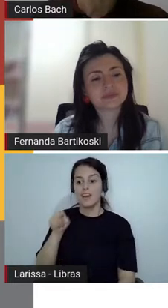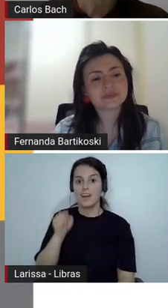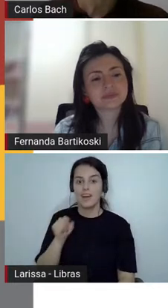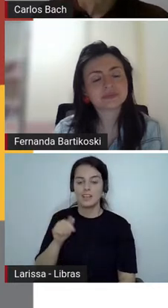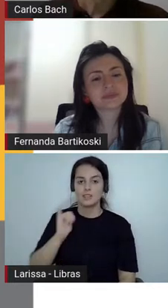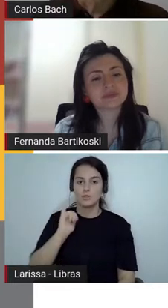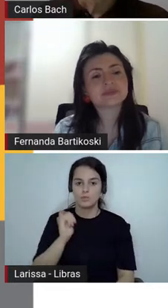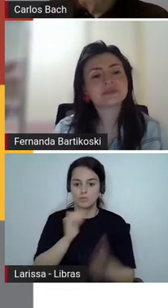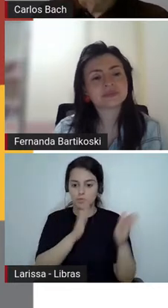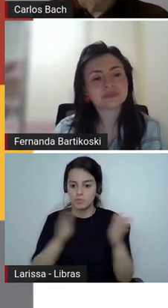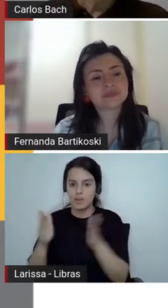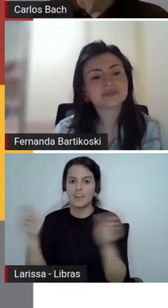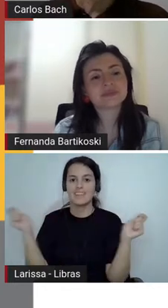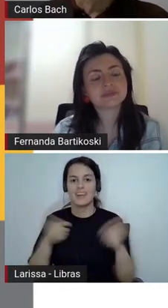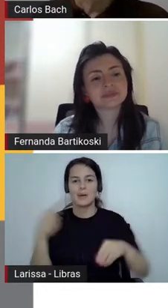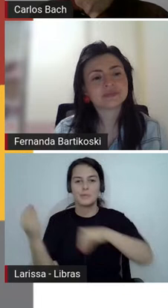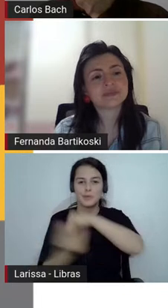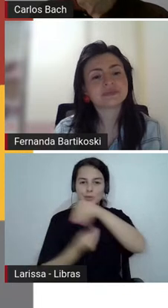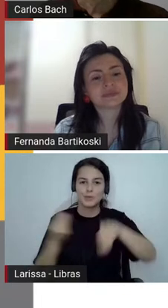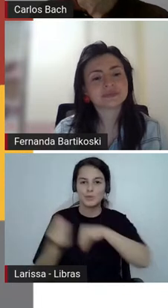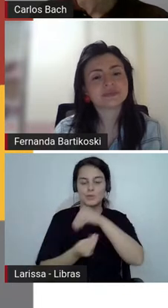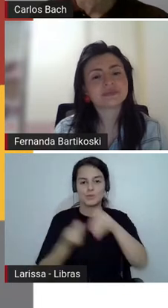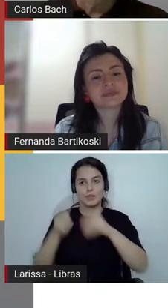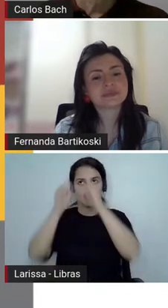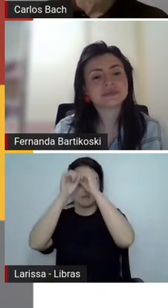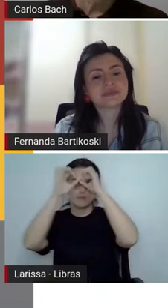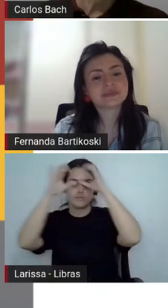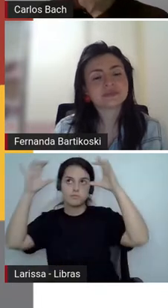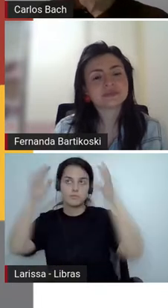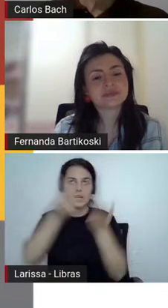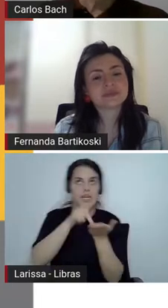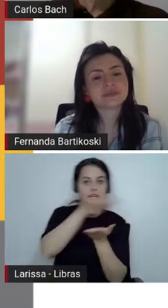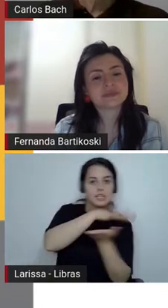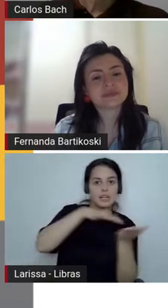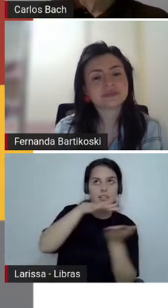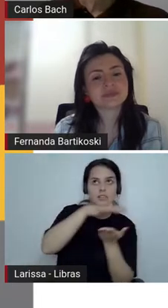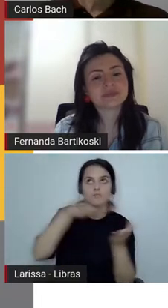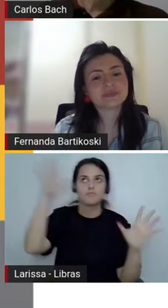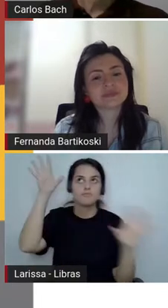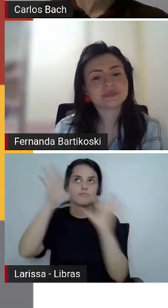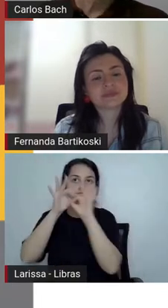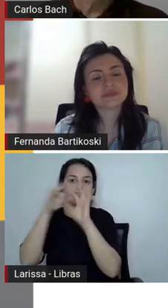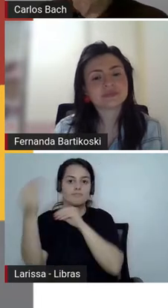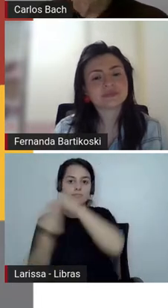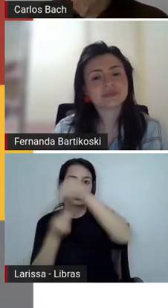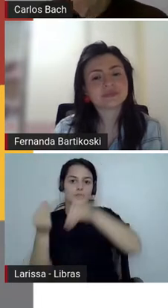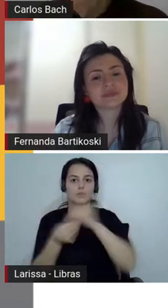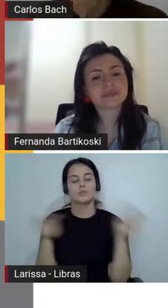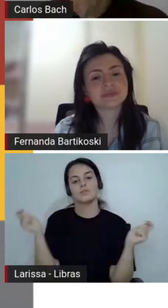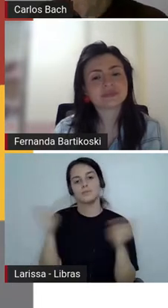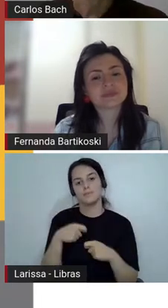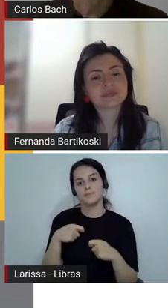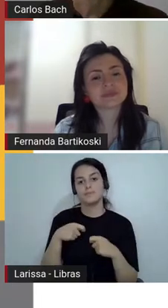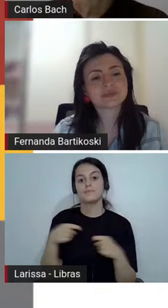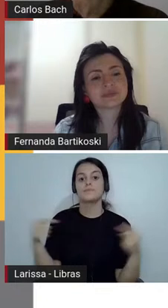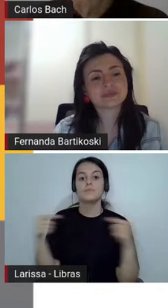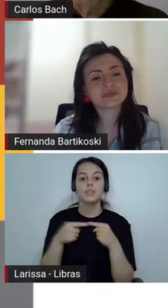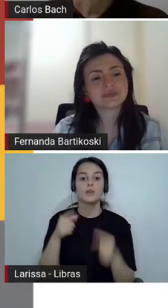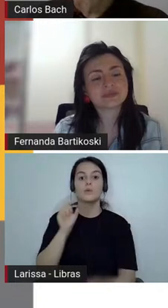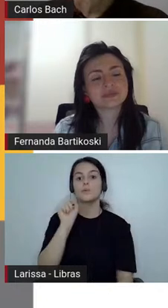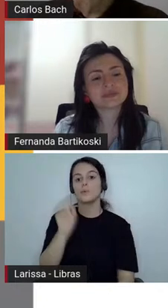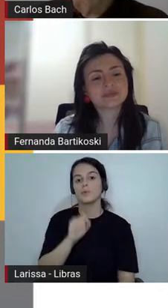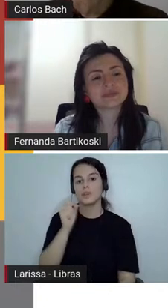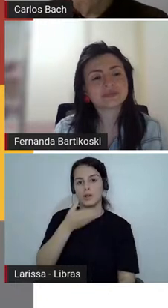fácil, né, por fim, cabe destacar o que nos diz o Antônio Cândido sobre esse gênero tão brasileiro,